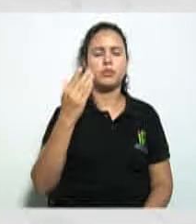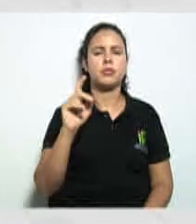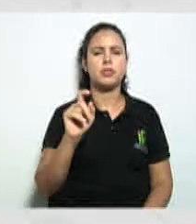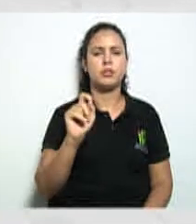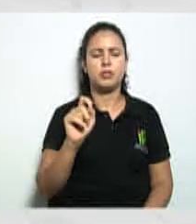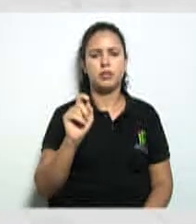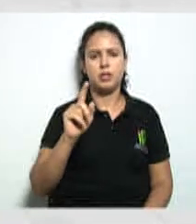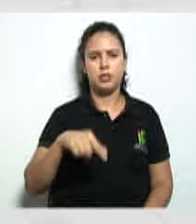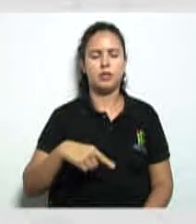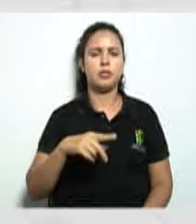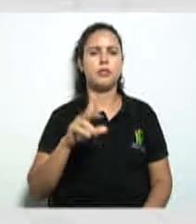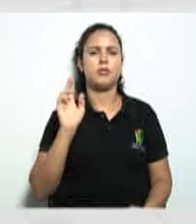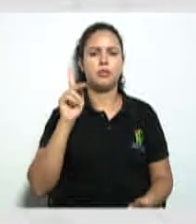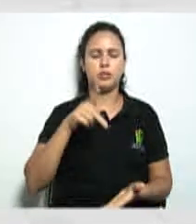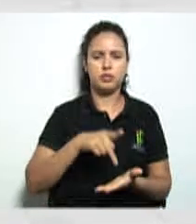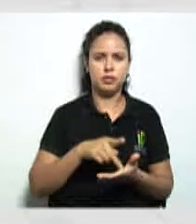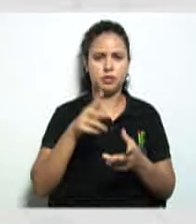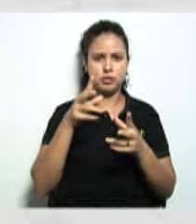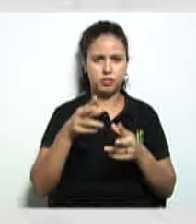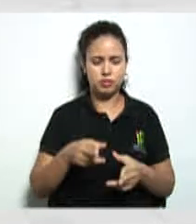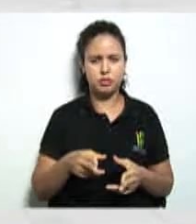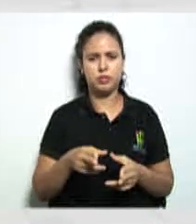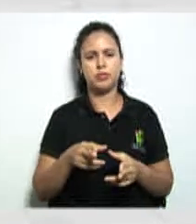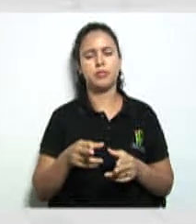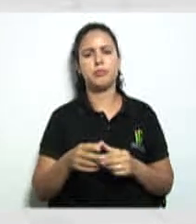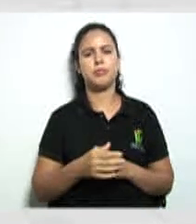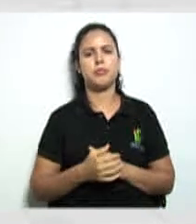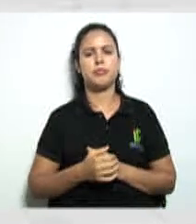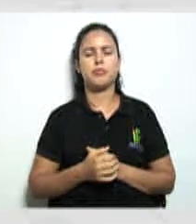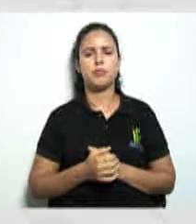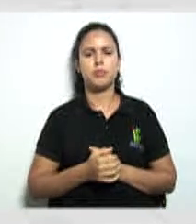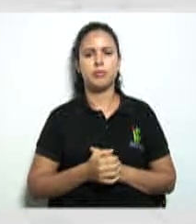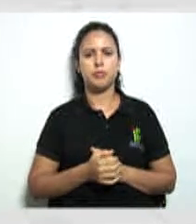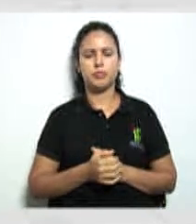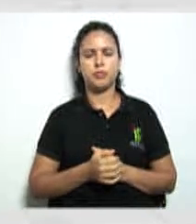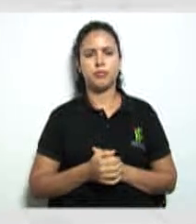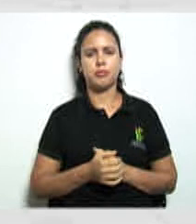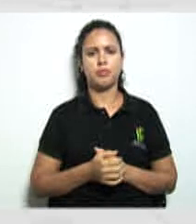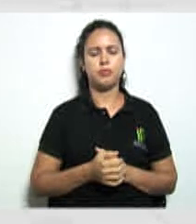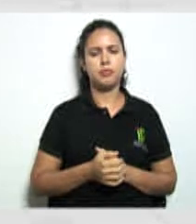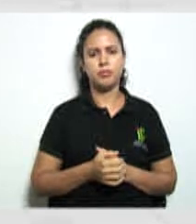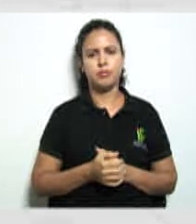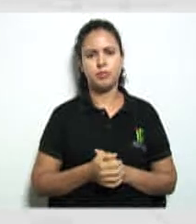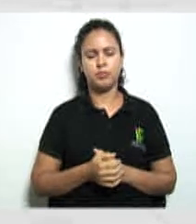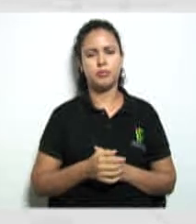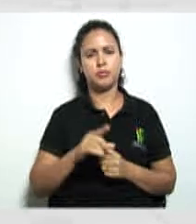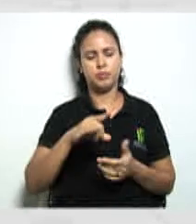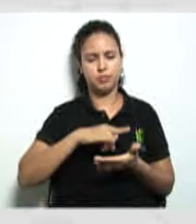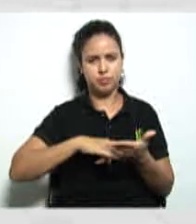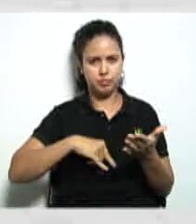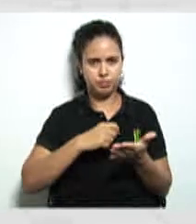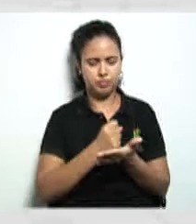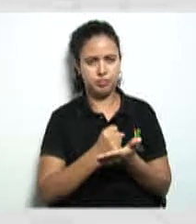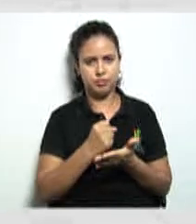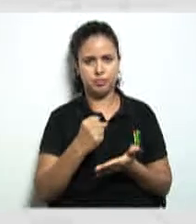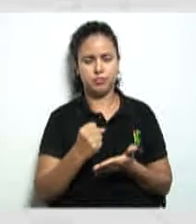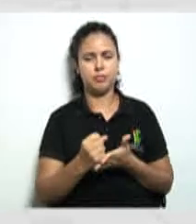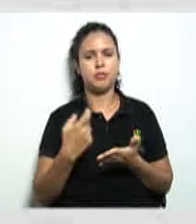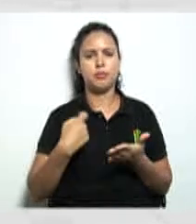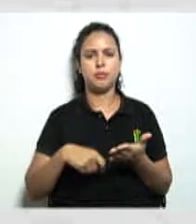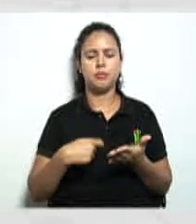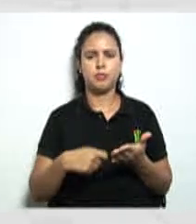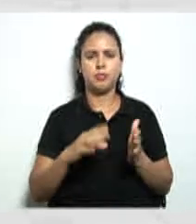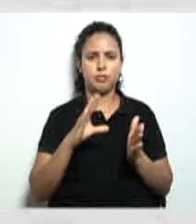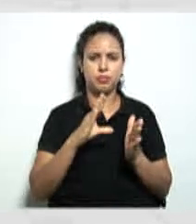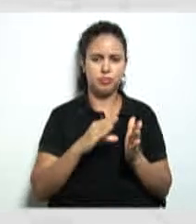que ele é exatamente igual ao original certo é assim que a gente faz uma autenticação em um documento quando a gente precisa levar a